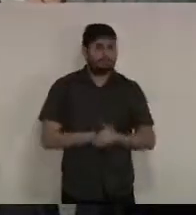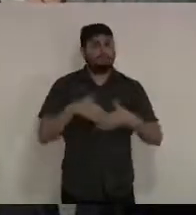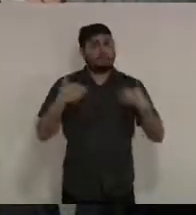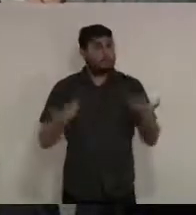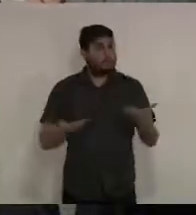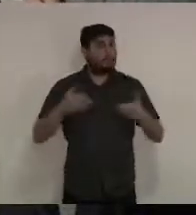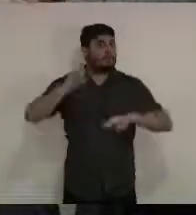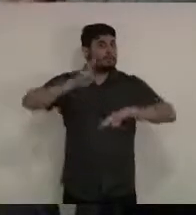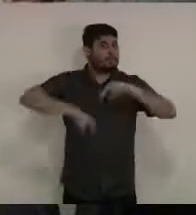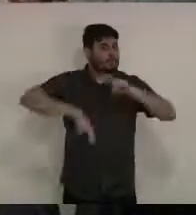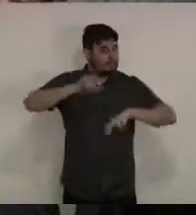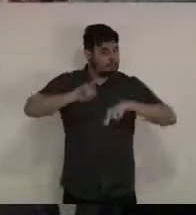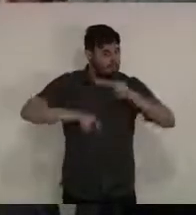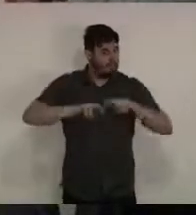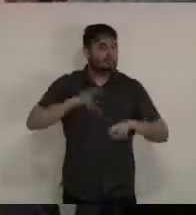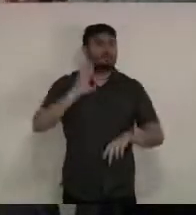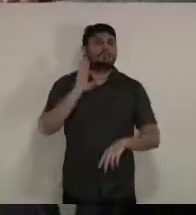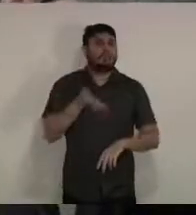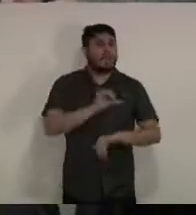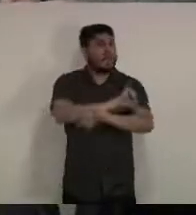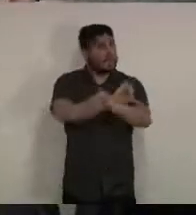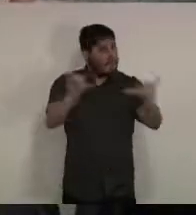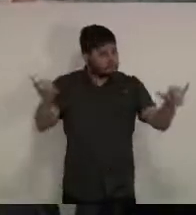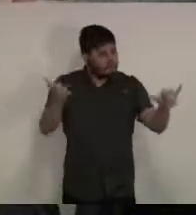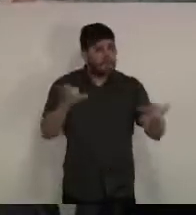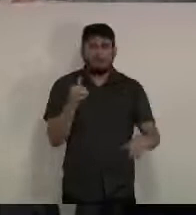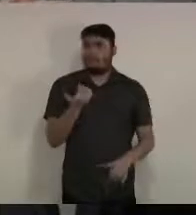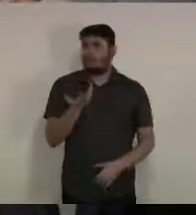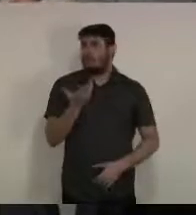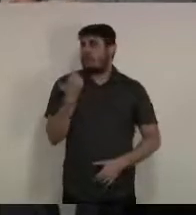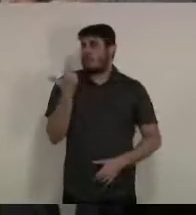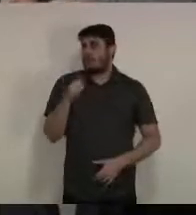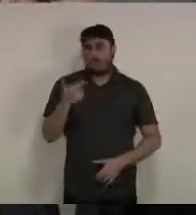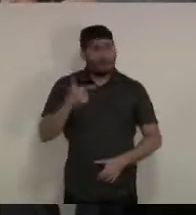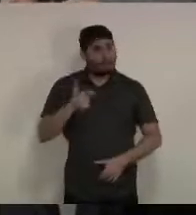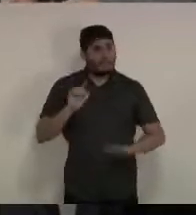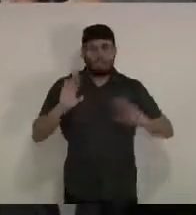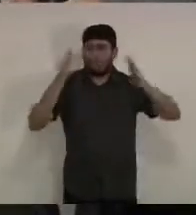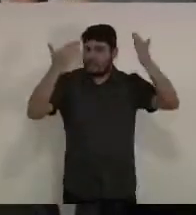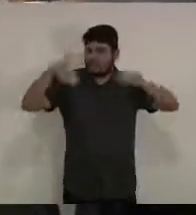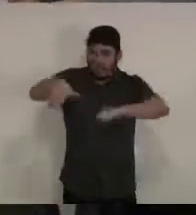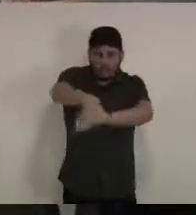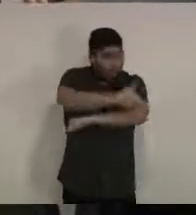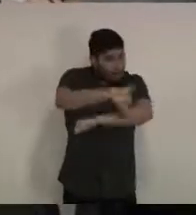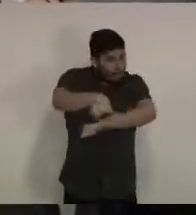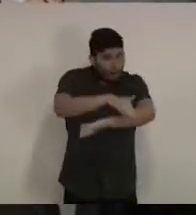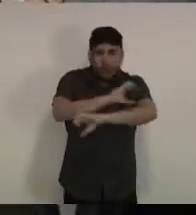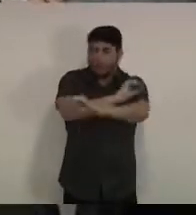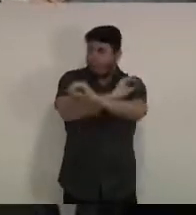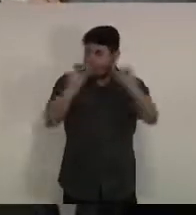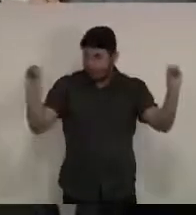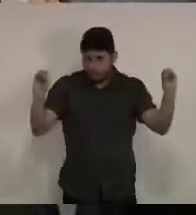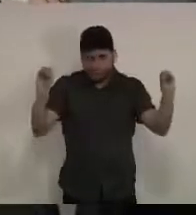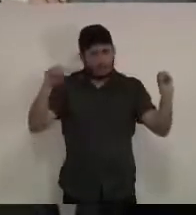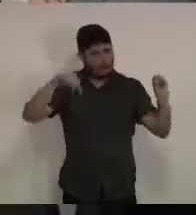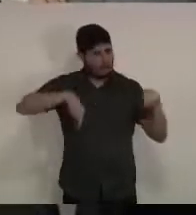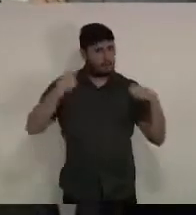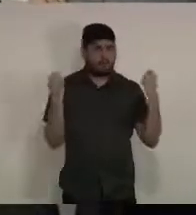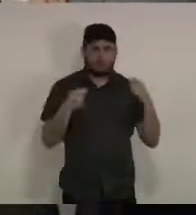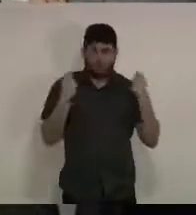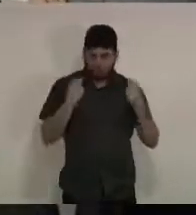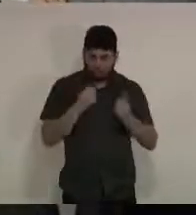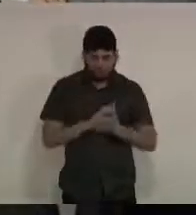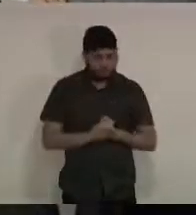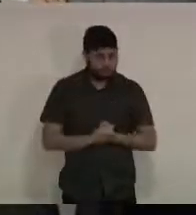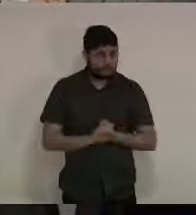mantém todas as determinações que fizemos não haverá qualquer evento de rua em Caruaru a